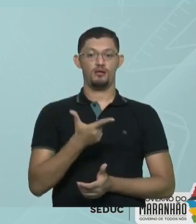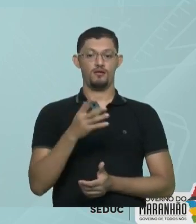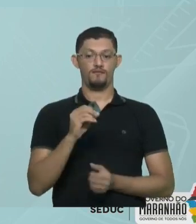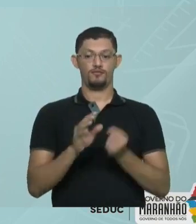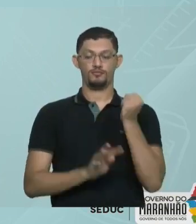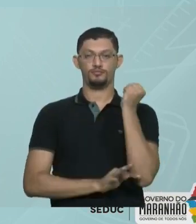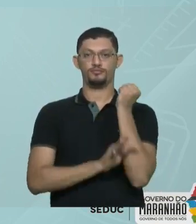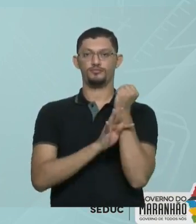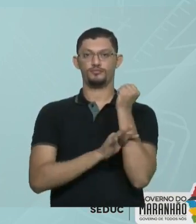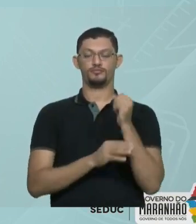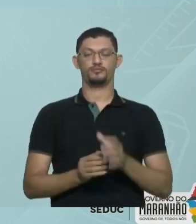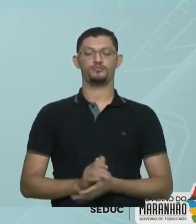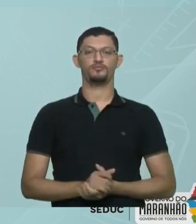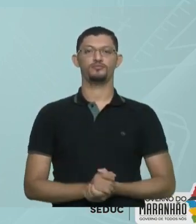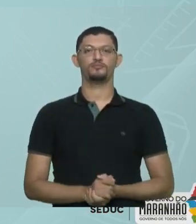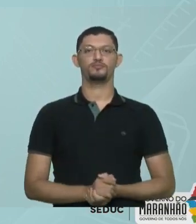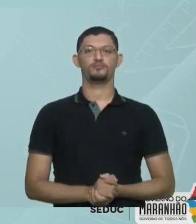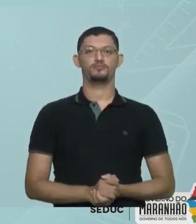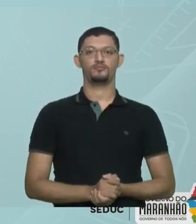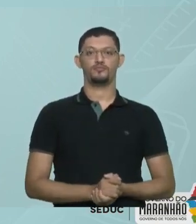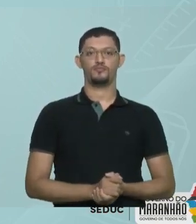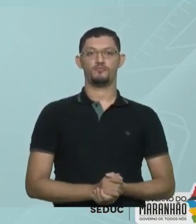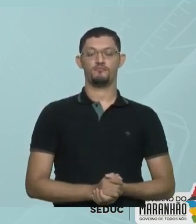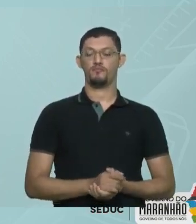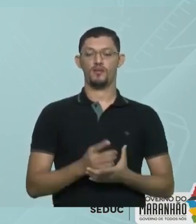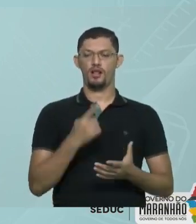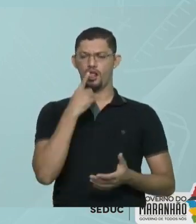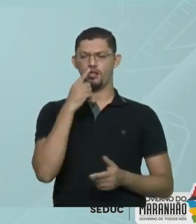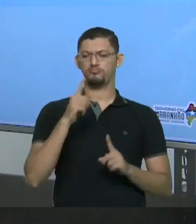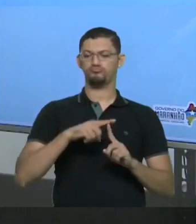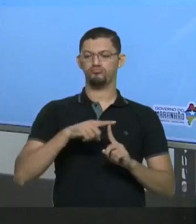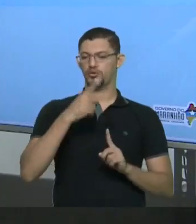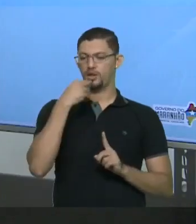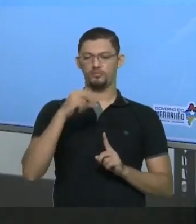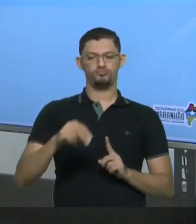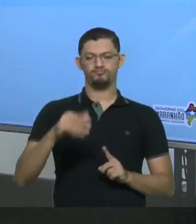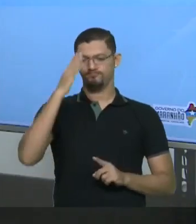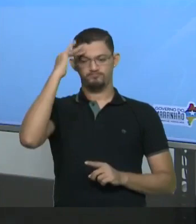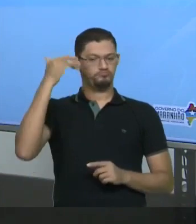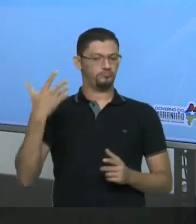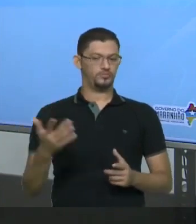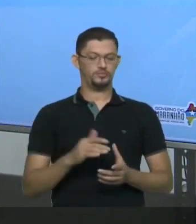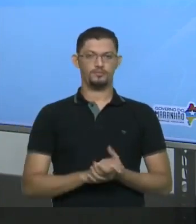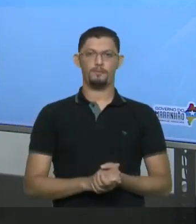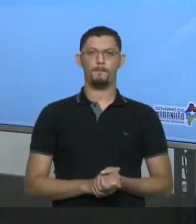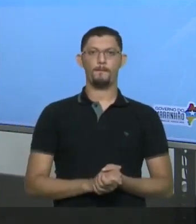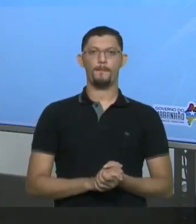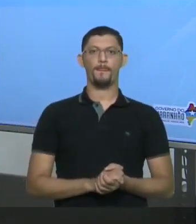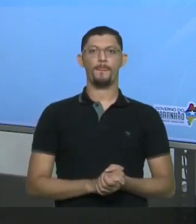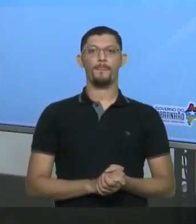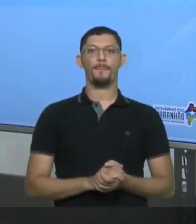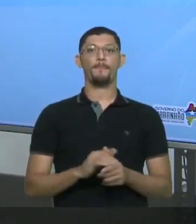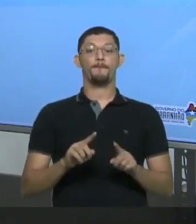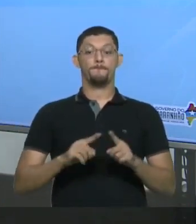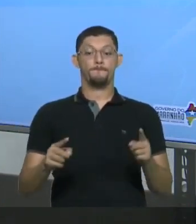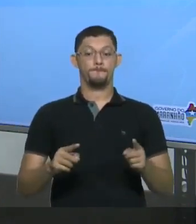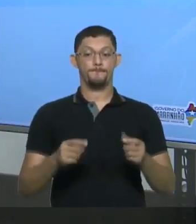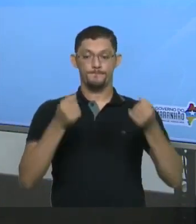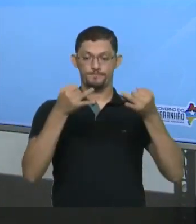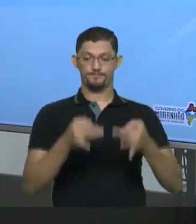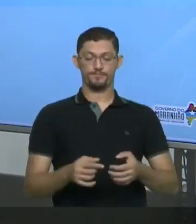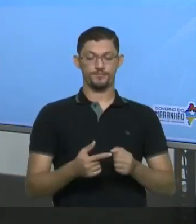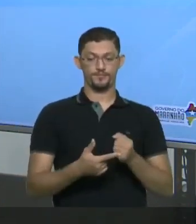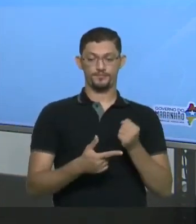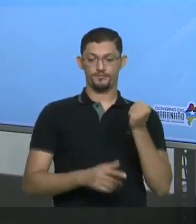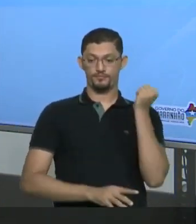Ele já está me dando O coeficiente de solubilidade De um sal Porque ele não diz Qual é o sal Tá? Mas é um composto salino Mas ele diz o que? Que a 20